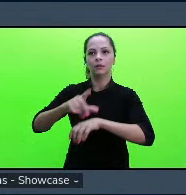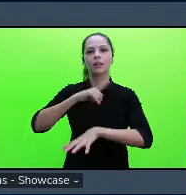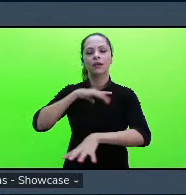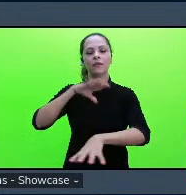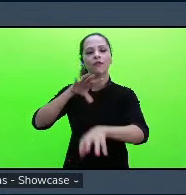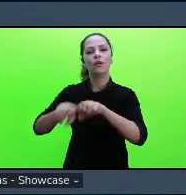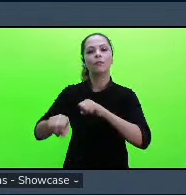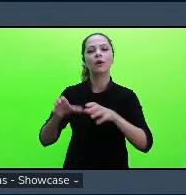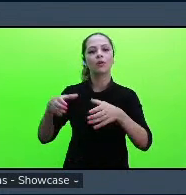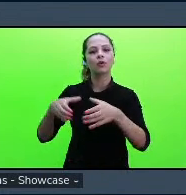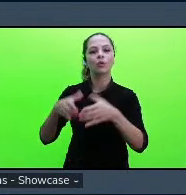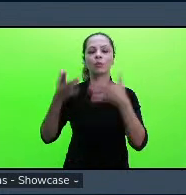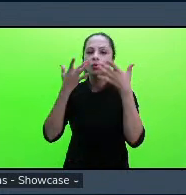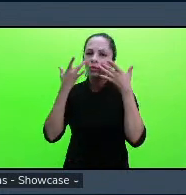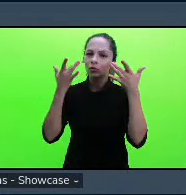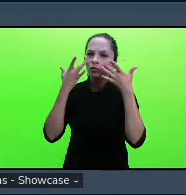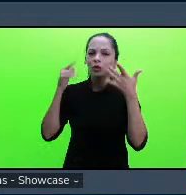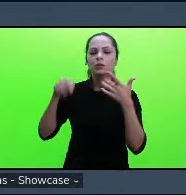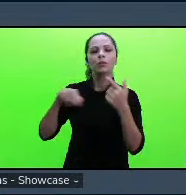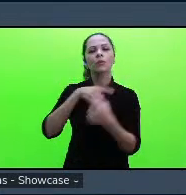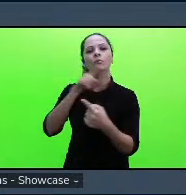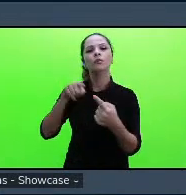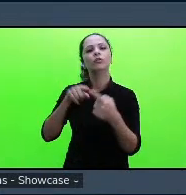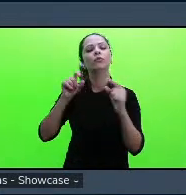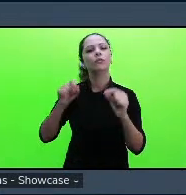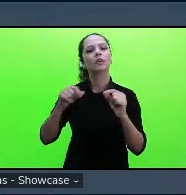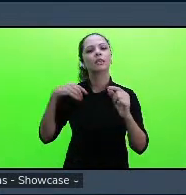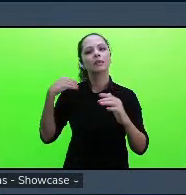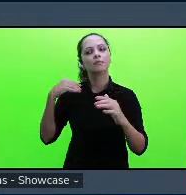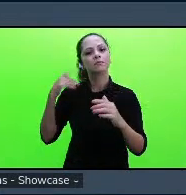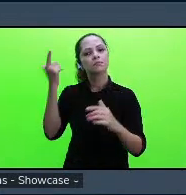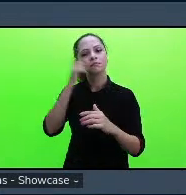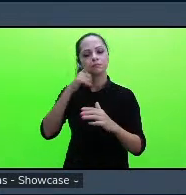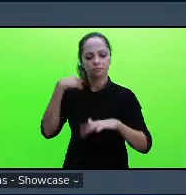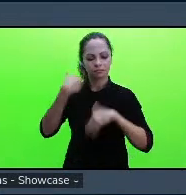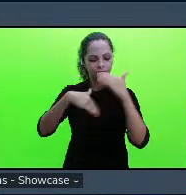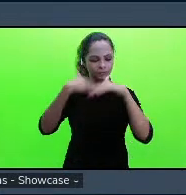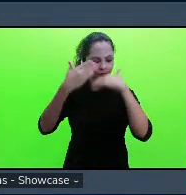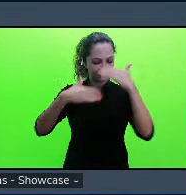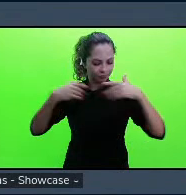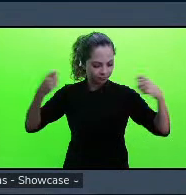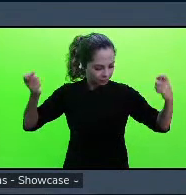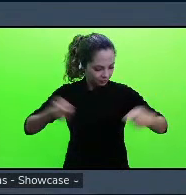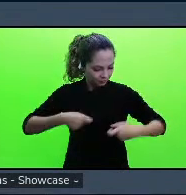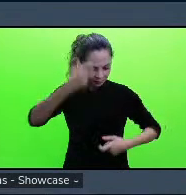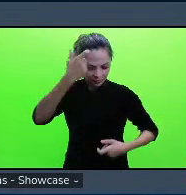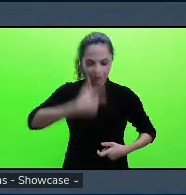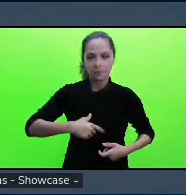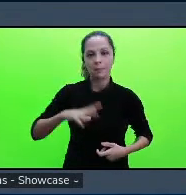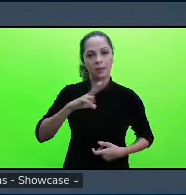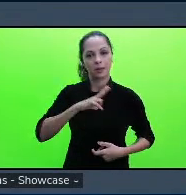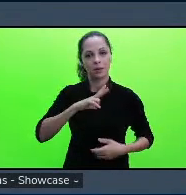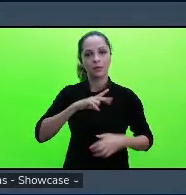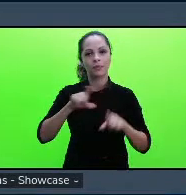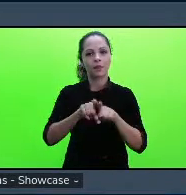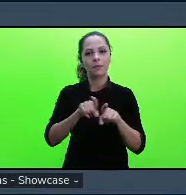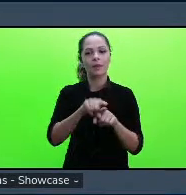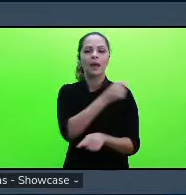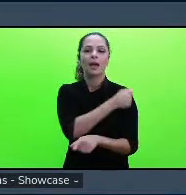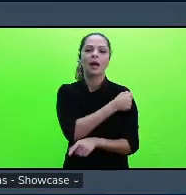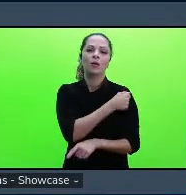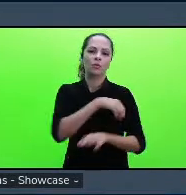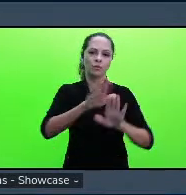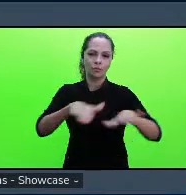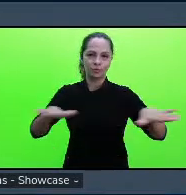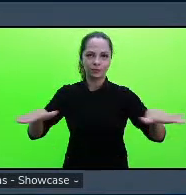finalidade de desenvolver habilidades pessoais e coletivas nos alunos muitos enfrentam